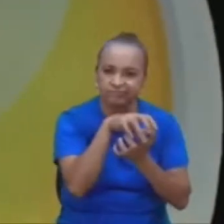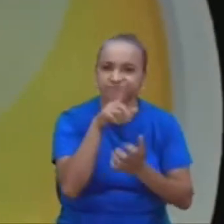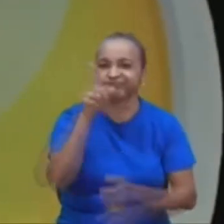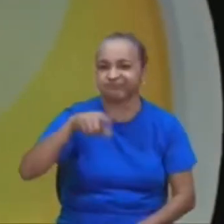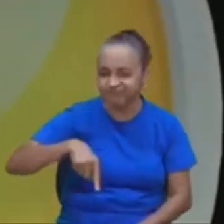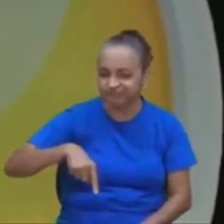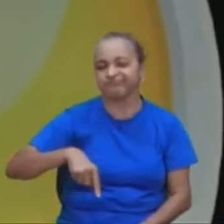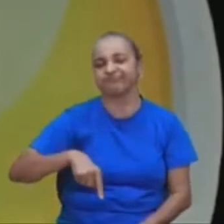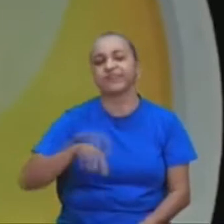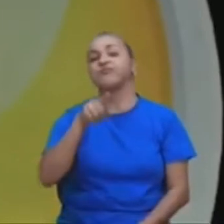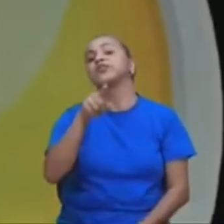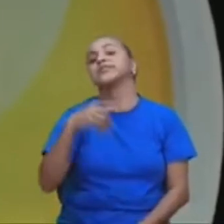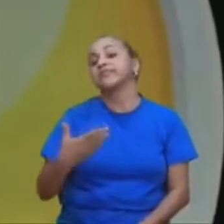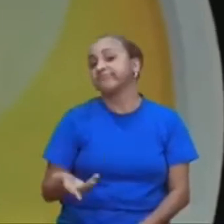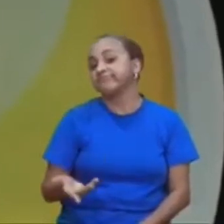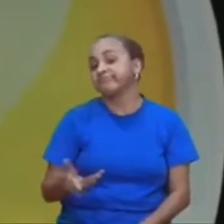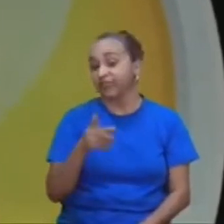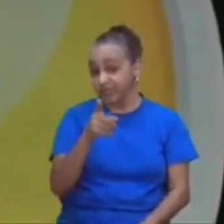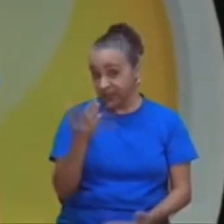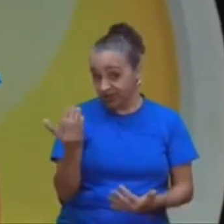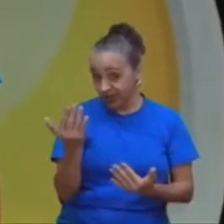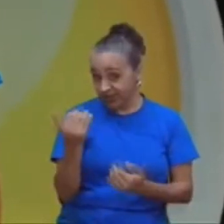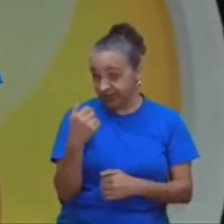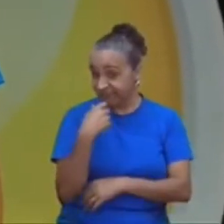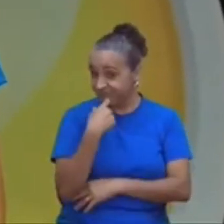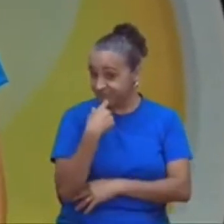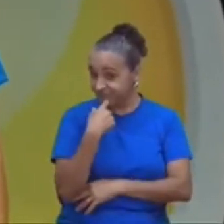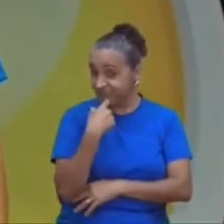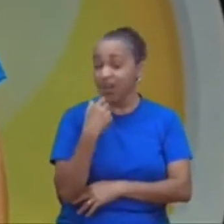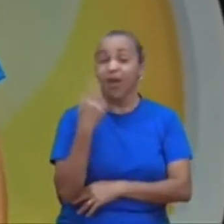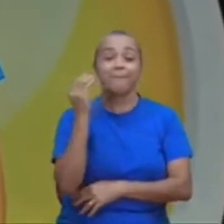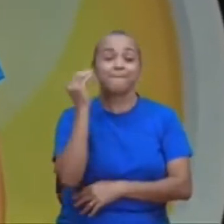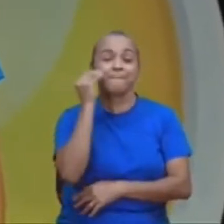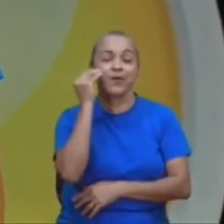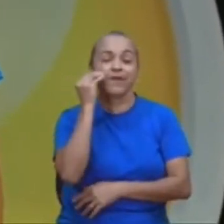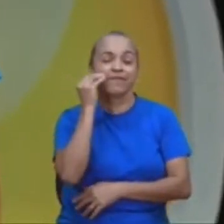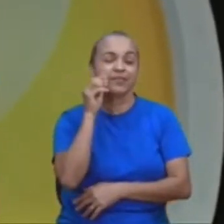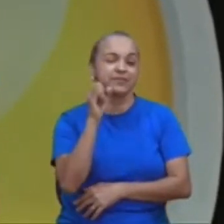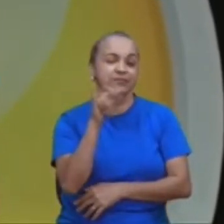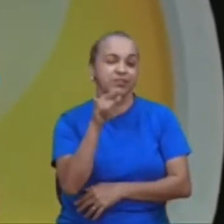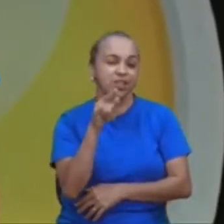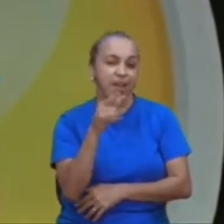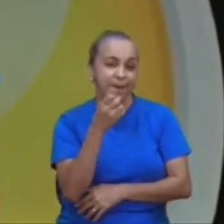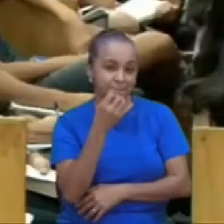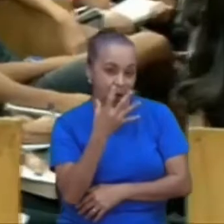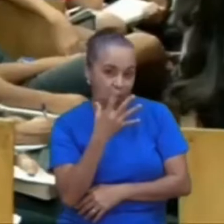você aí, novas jovens, bora ver se você é uma ovelha boa, faz,